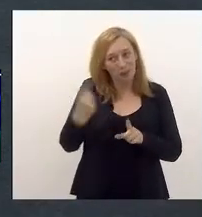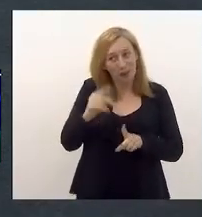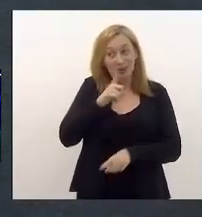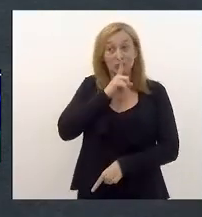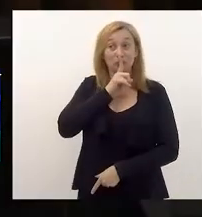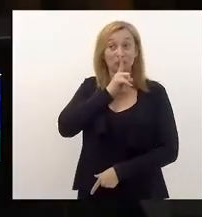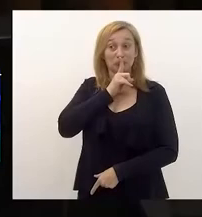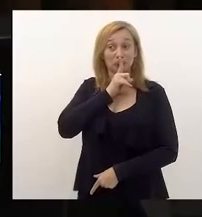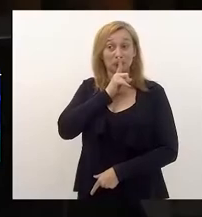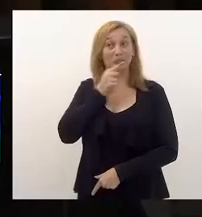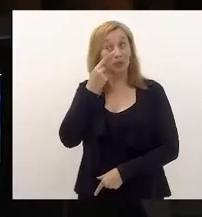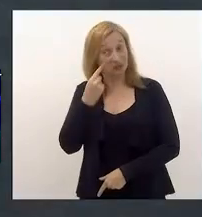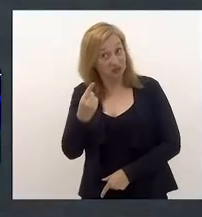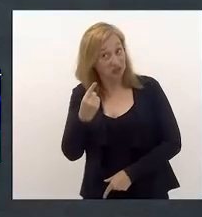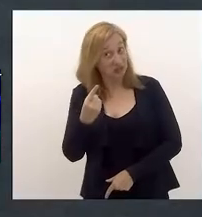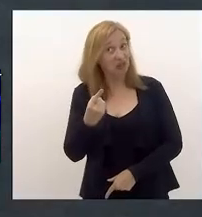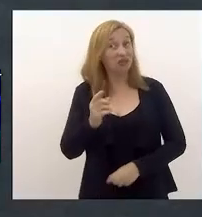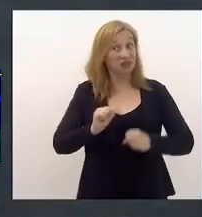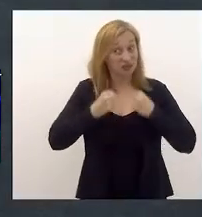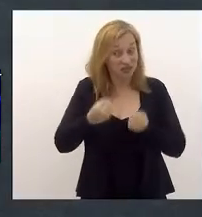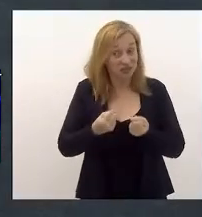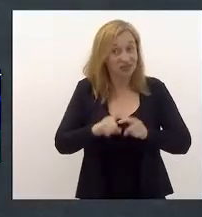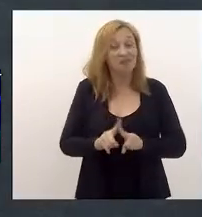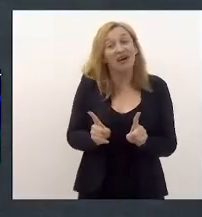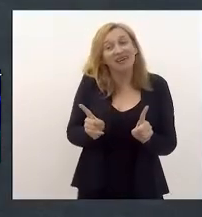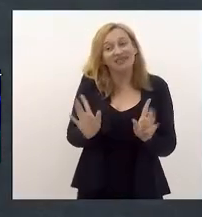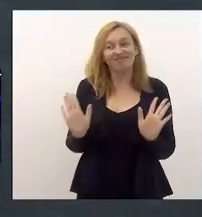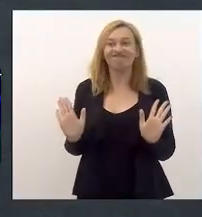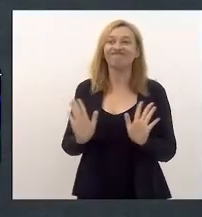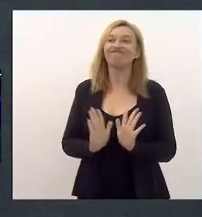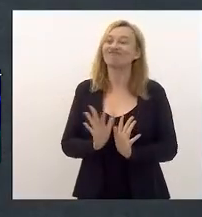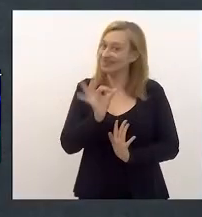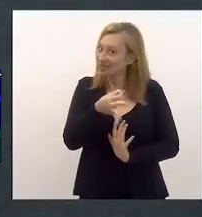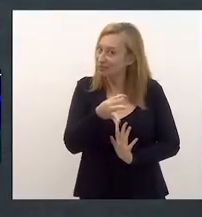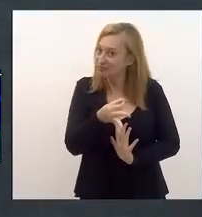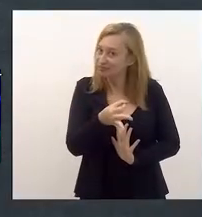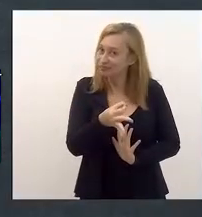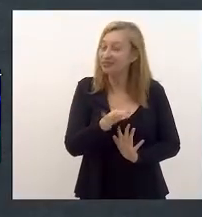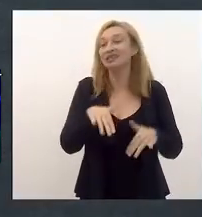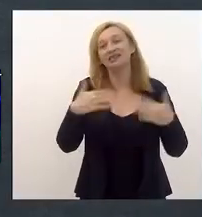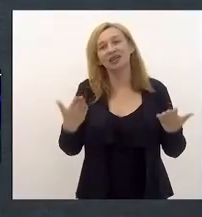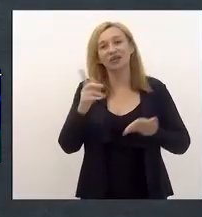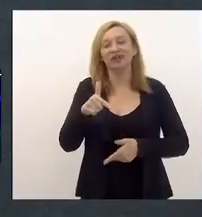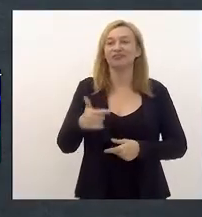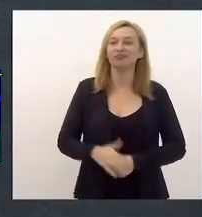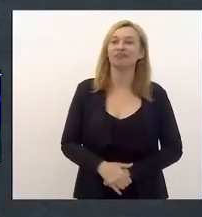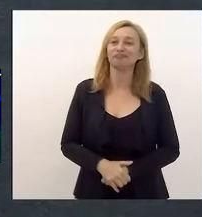não Luiz? Você viu que eu defendi, fiz a defesa, mas... Certo. Então é isso.